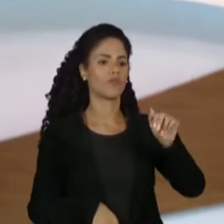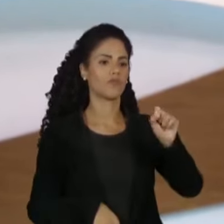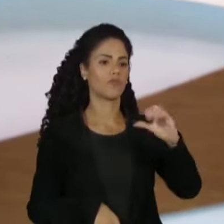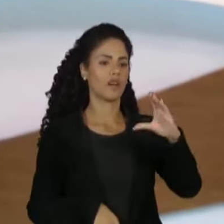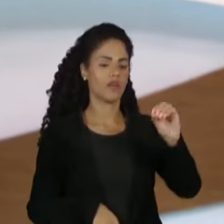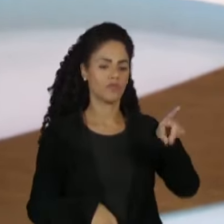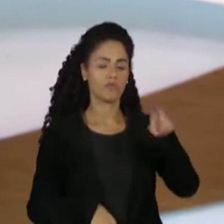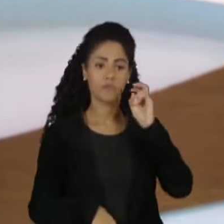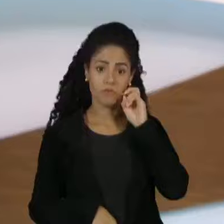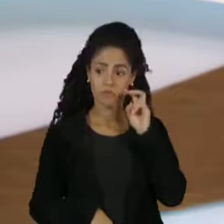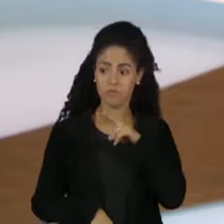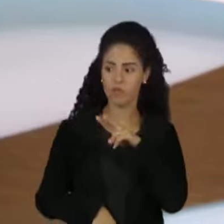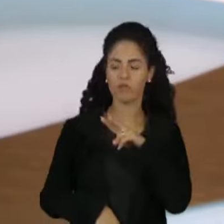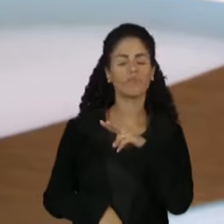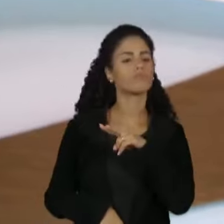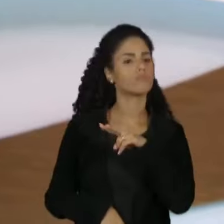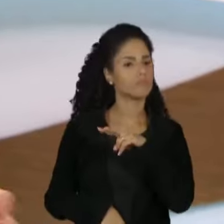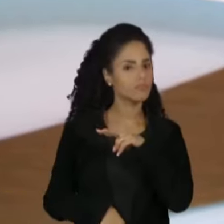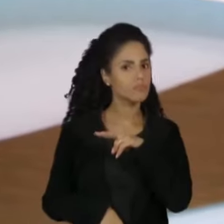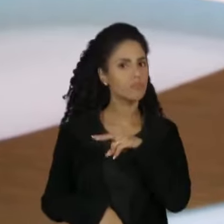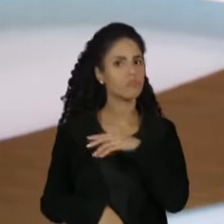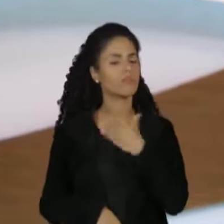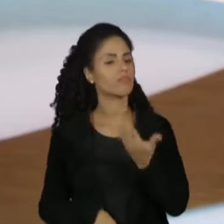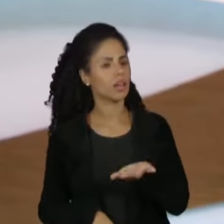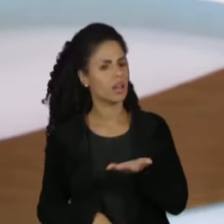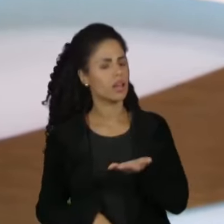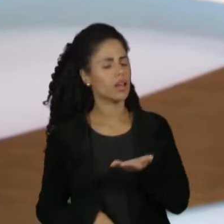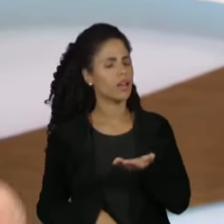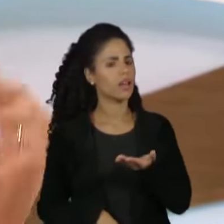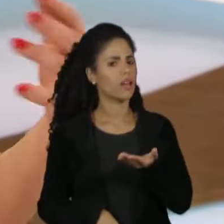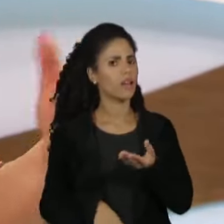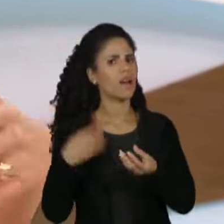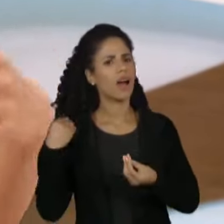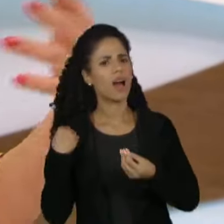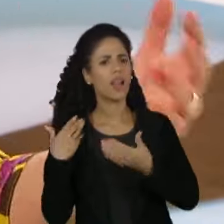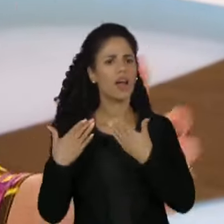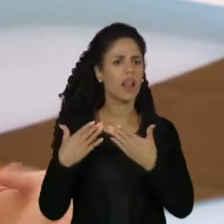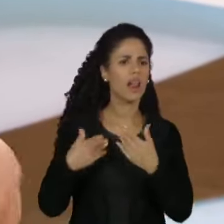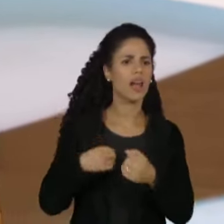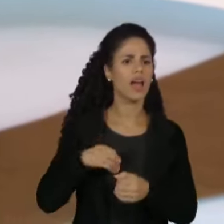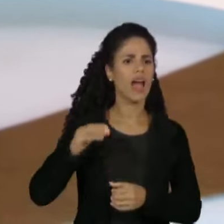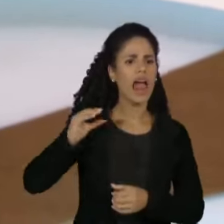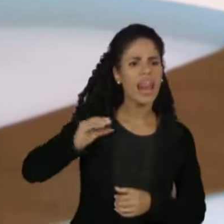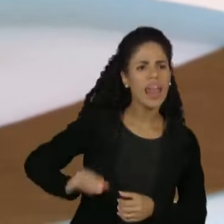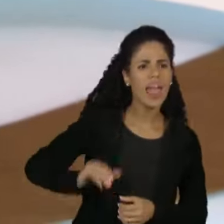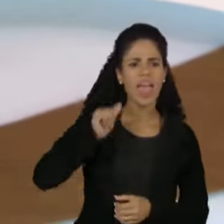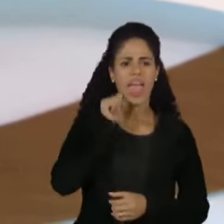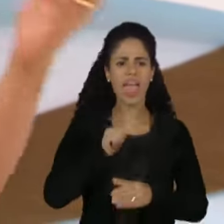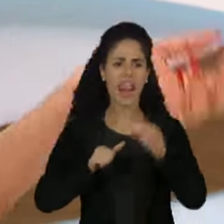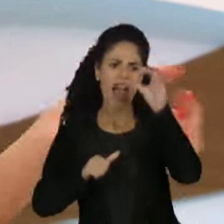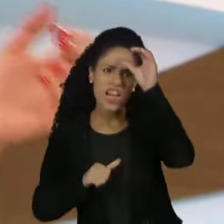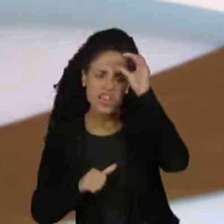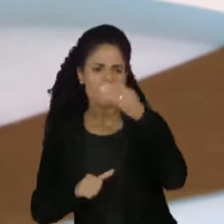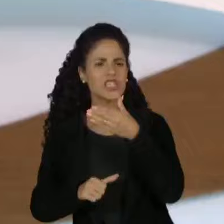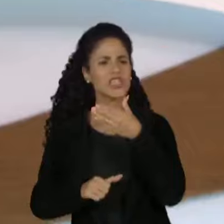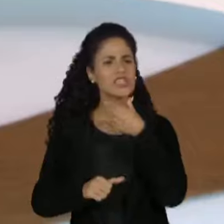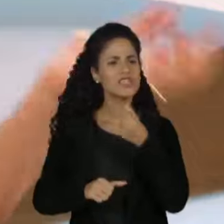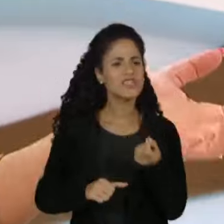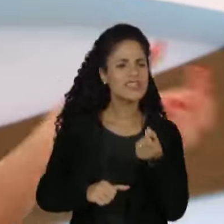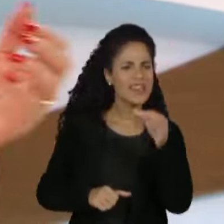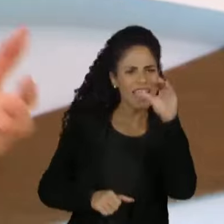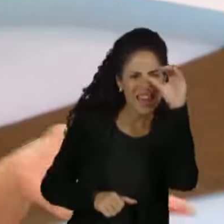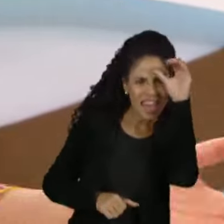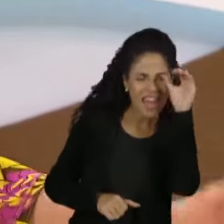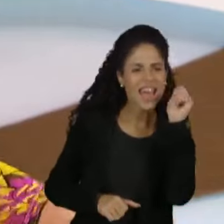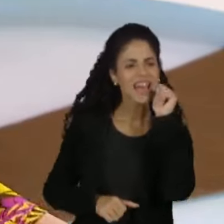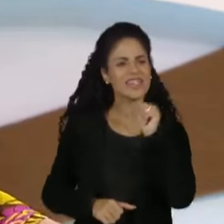me viram e aí começaram, Leila, tia Leila, tia Leila, ajuda o Vasco, ajuda o Vasco, eu